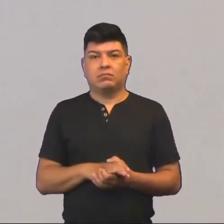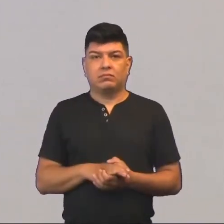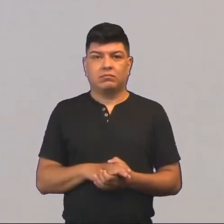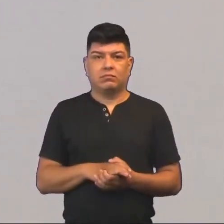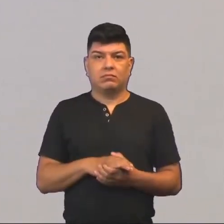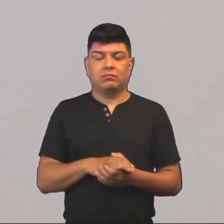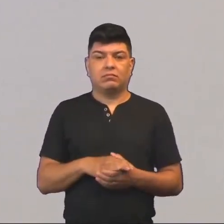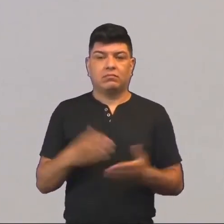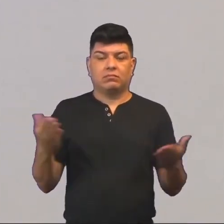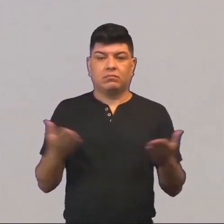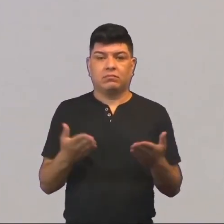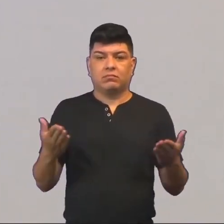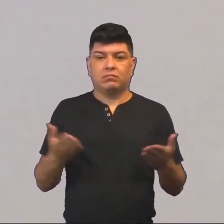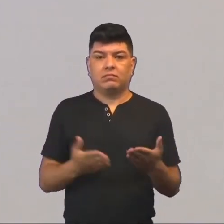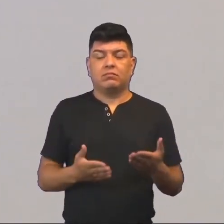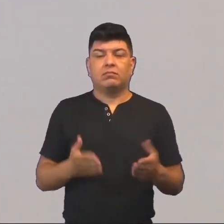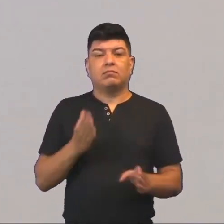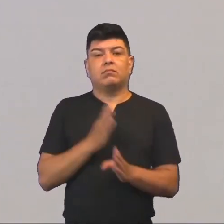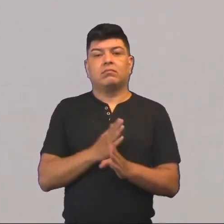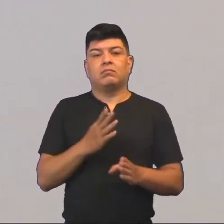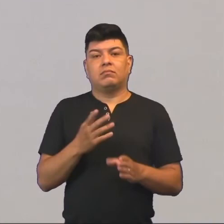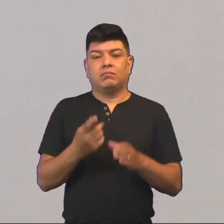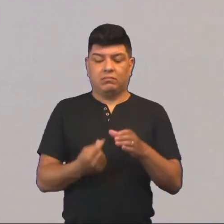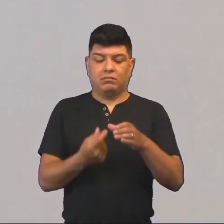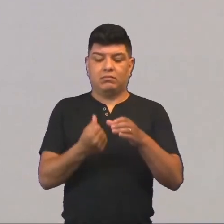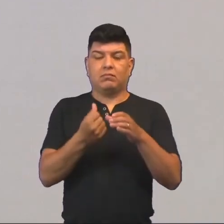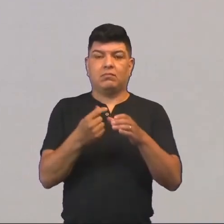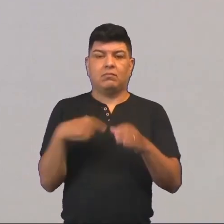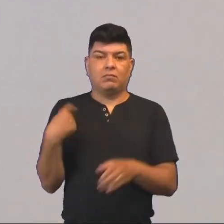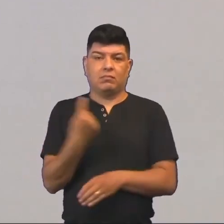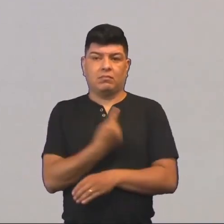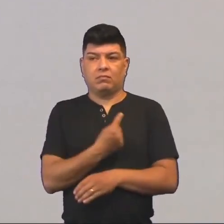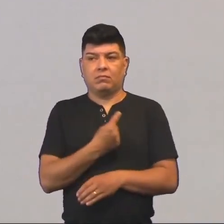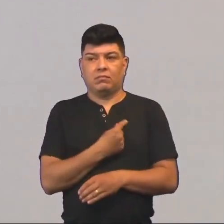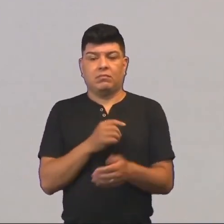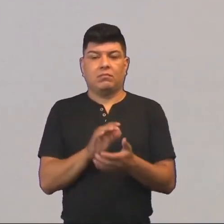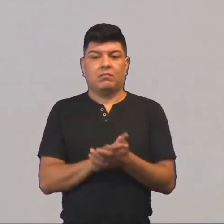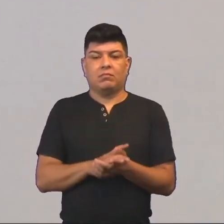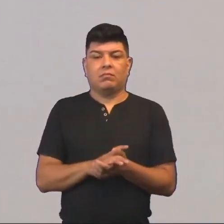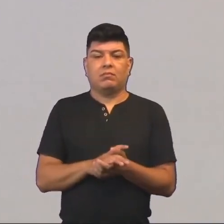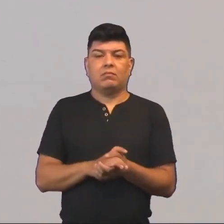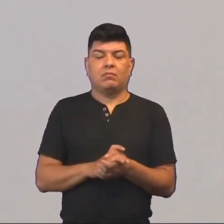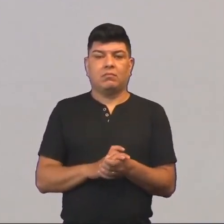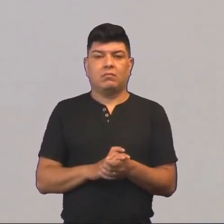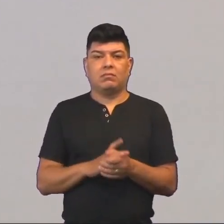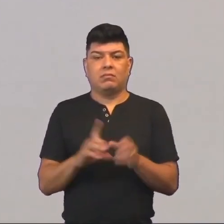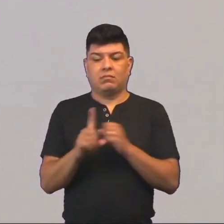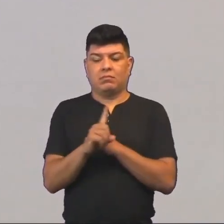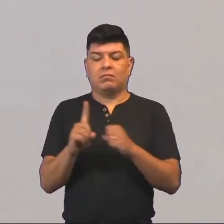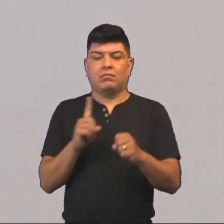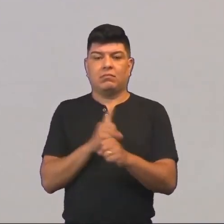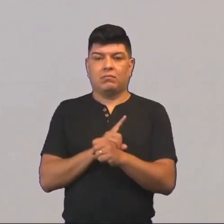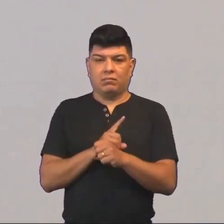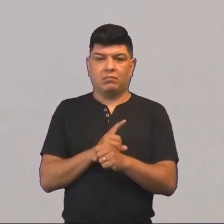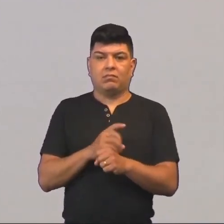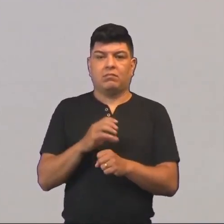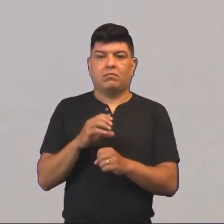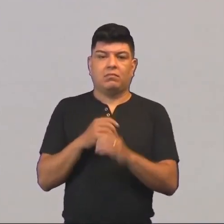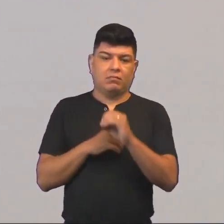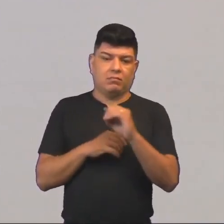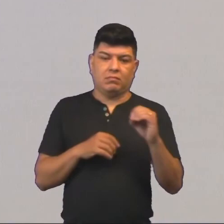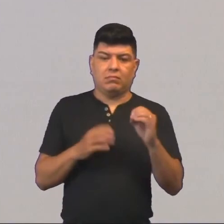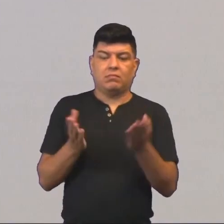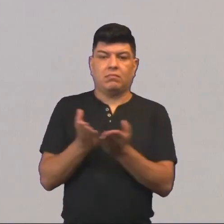época moderna é justamente o capitalismo. A gente é chamado, nós somos a sociedade ocidental,